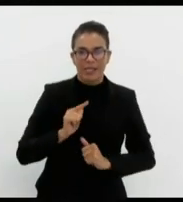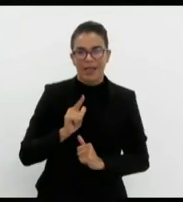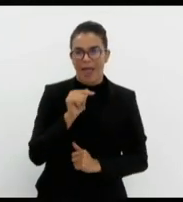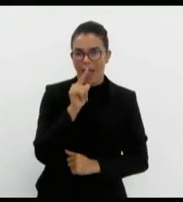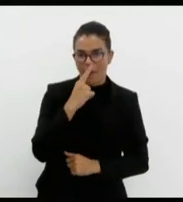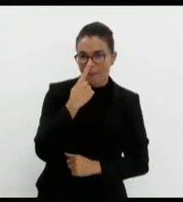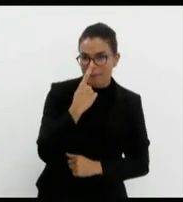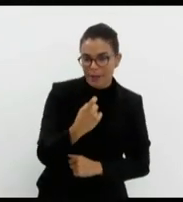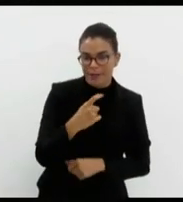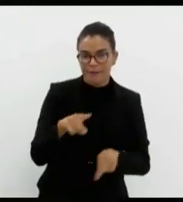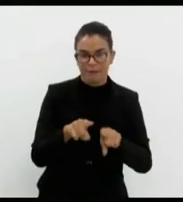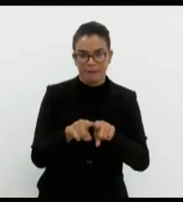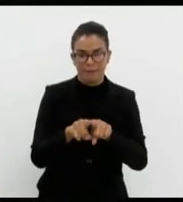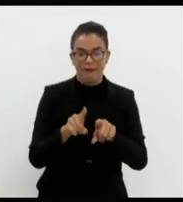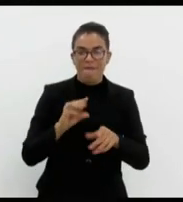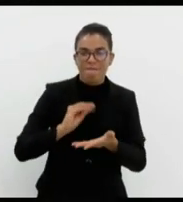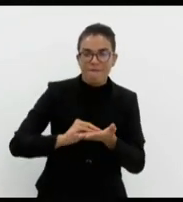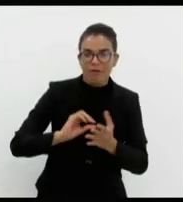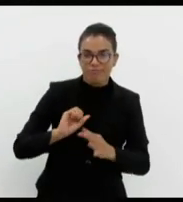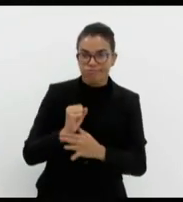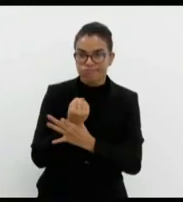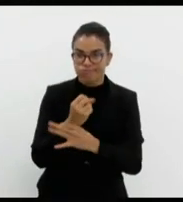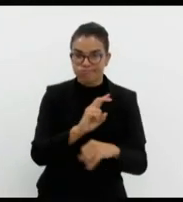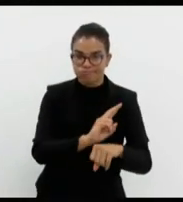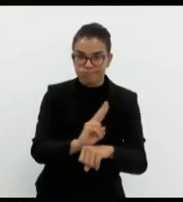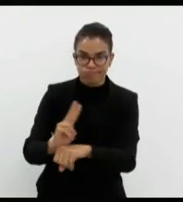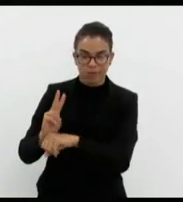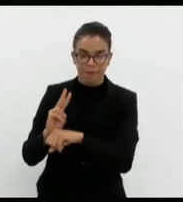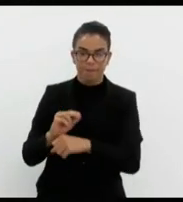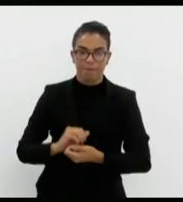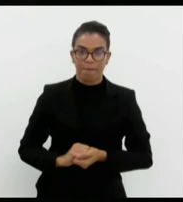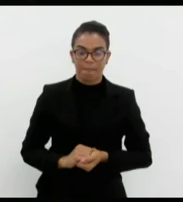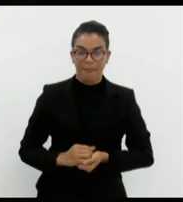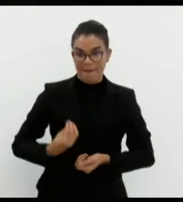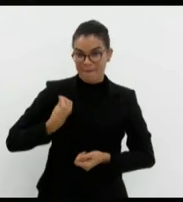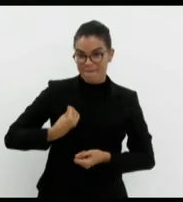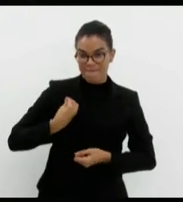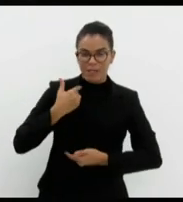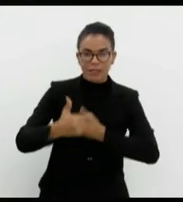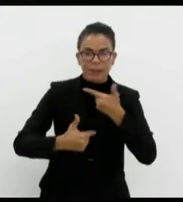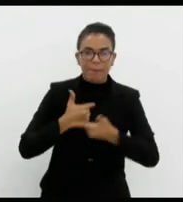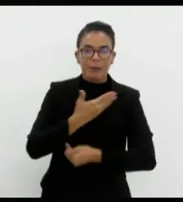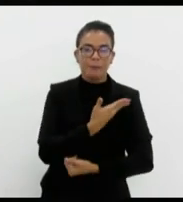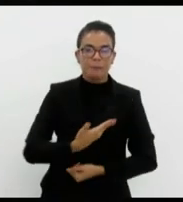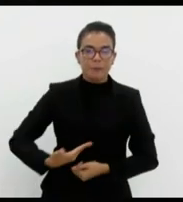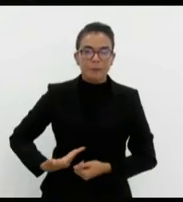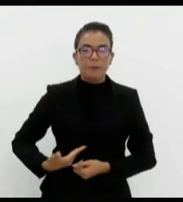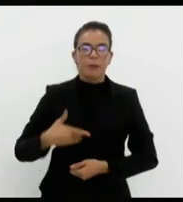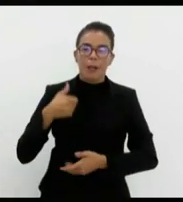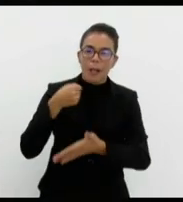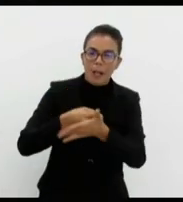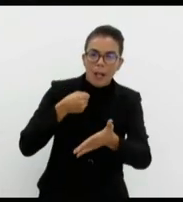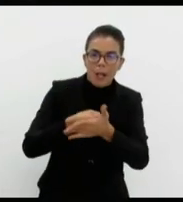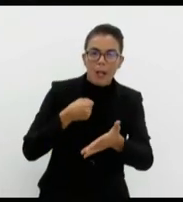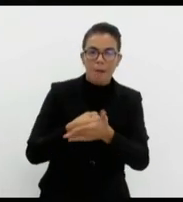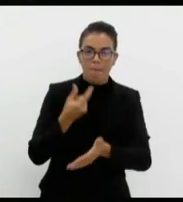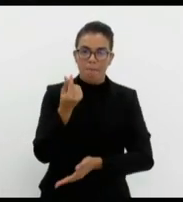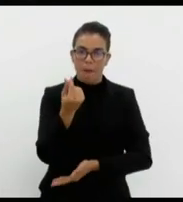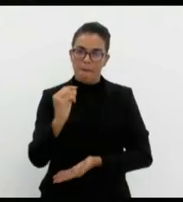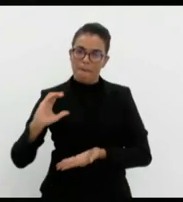insegurança e outros mais. Nos meus 30 anos de vida pública, sempre lutei para que os investimentos da Zona Oeste